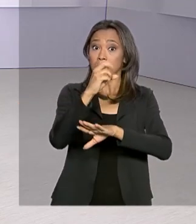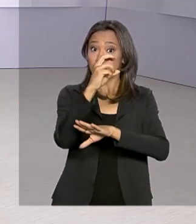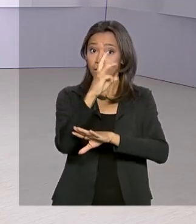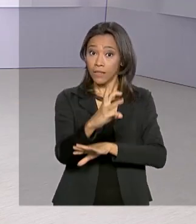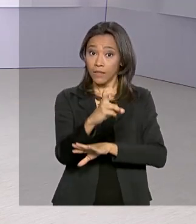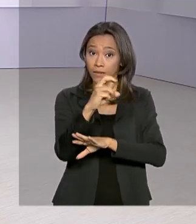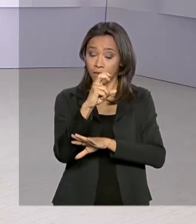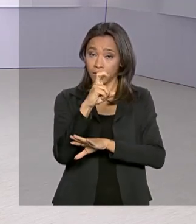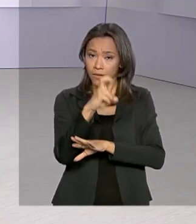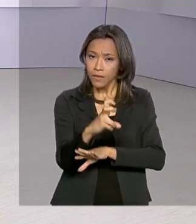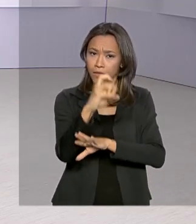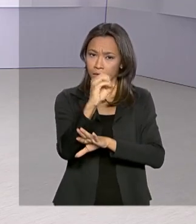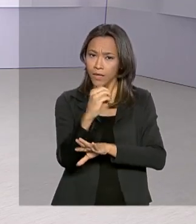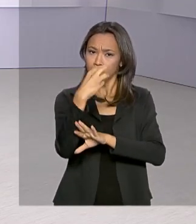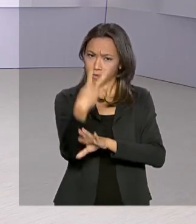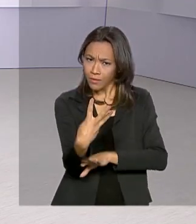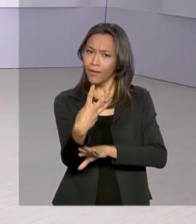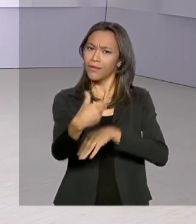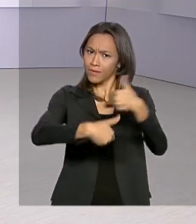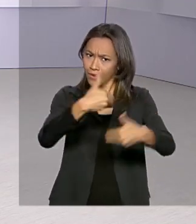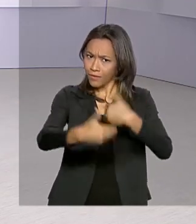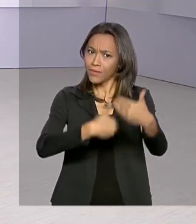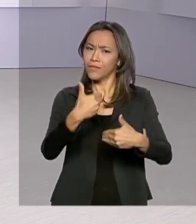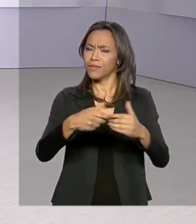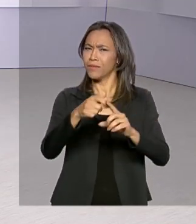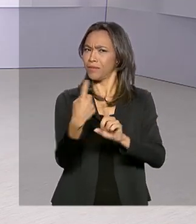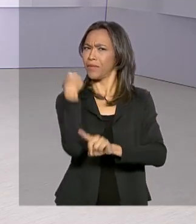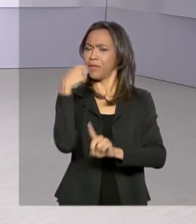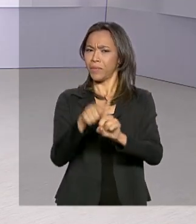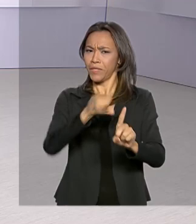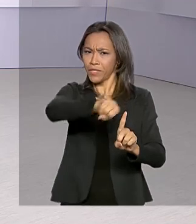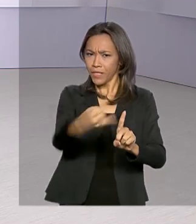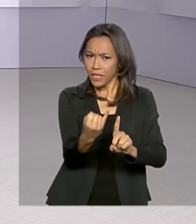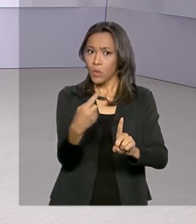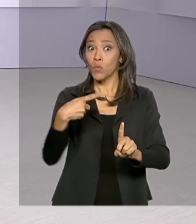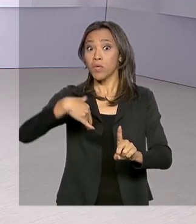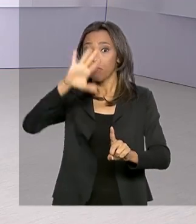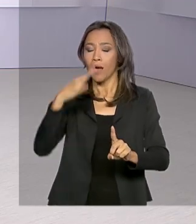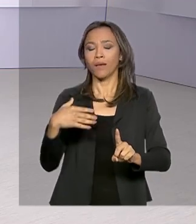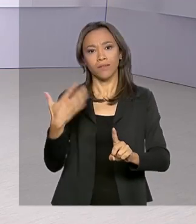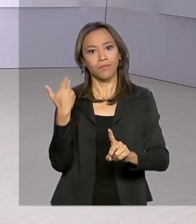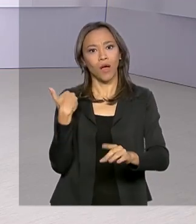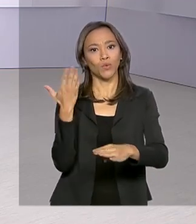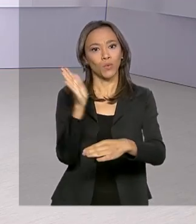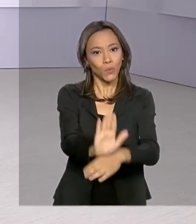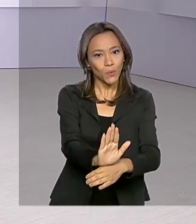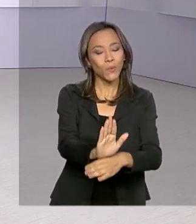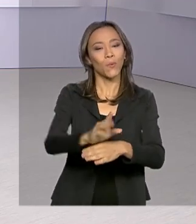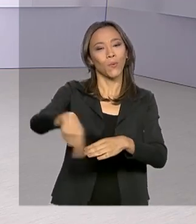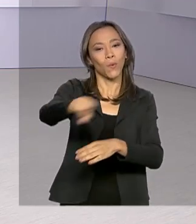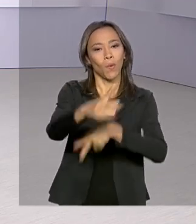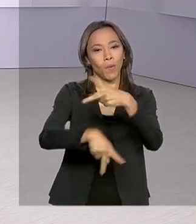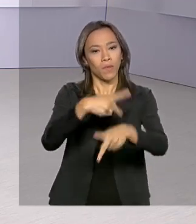janeiro. Entre os serviços oferecidos pela internet de maior impacto para a população, estão a carteira de trabalho digital, a